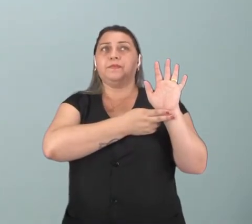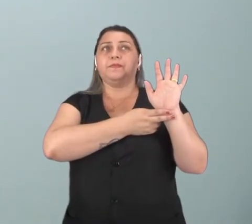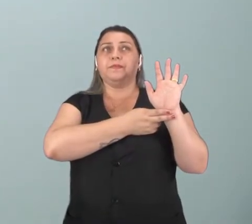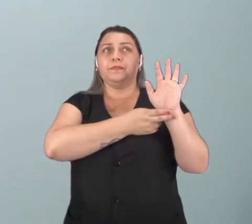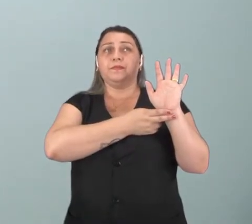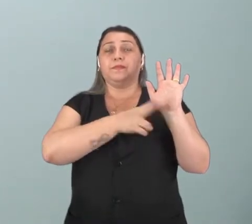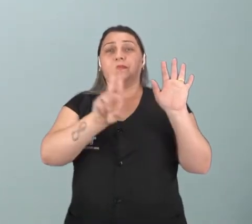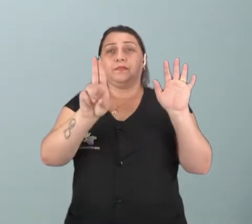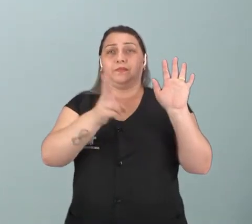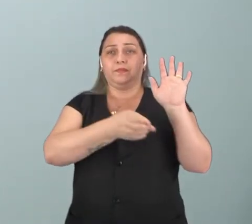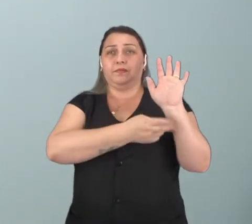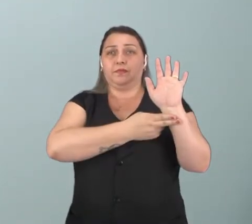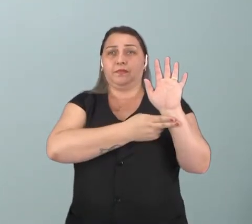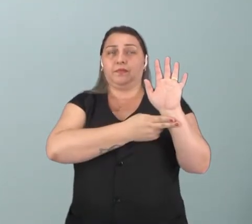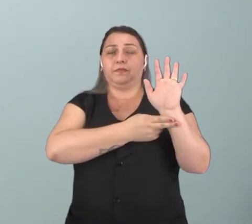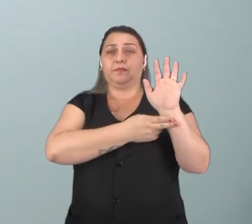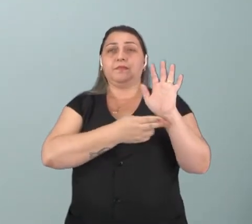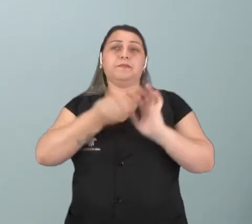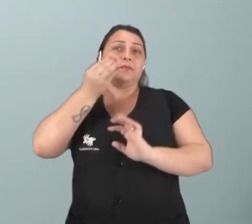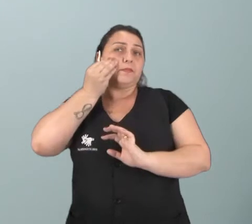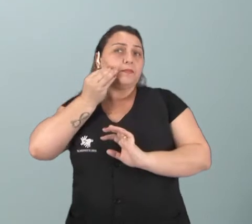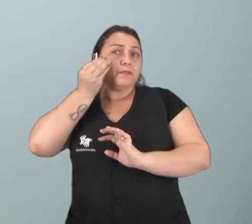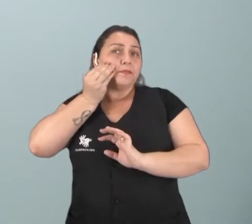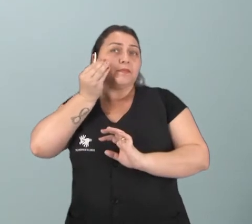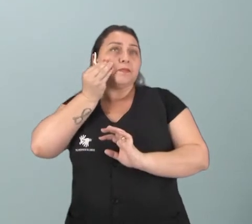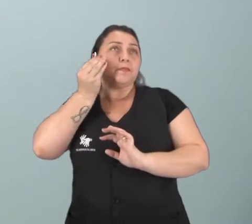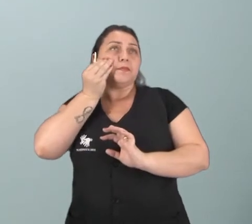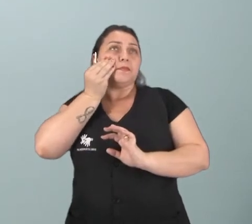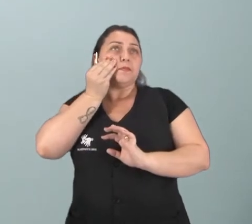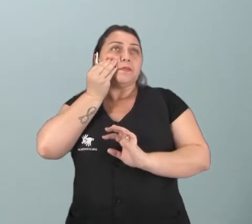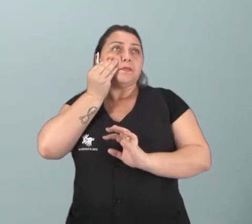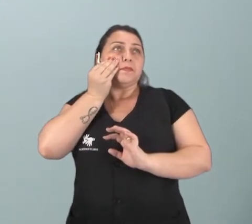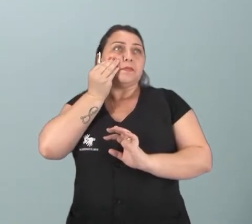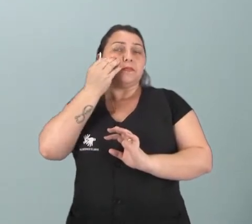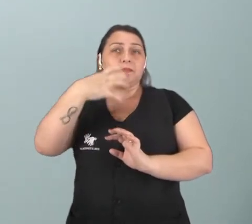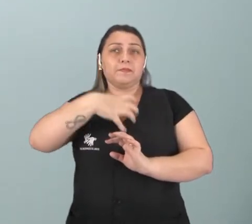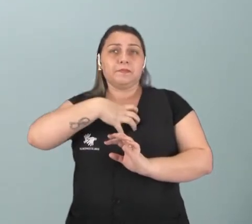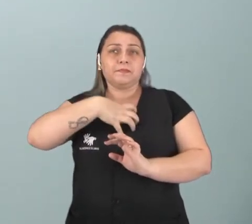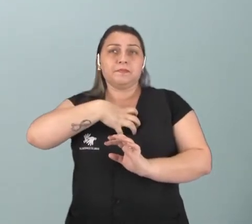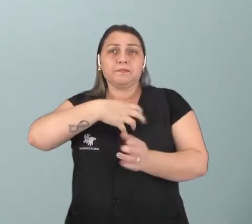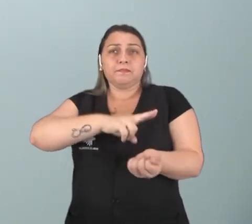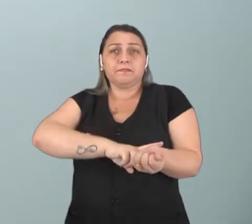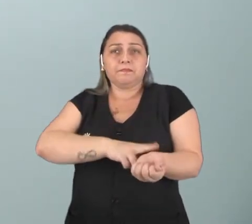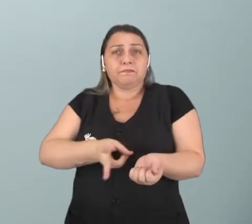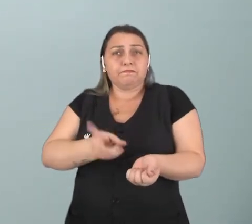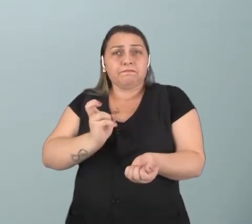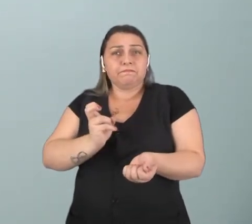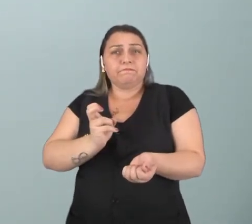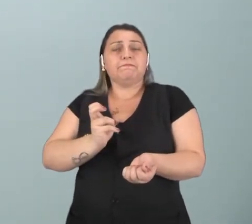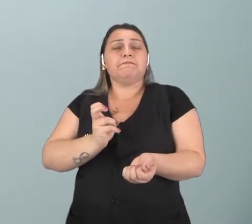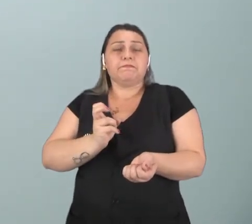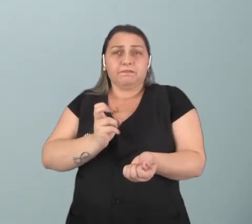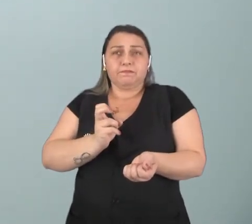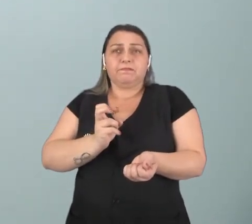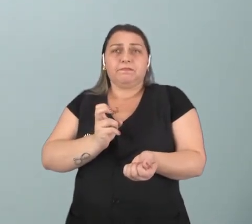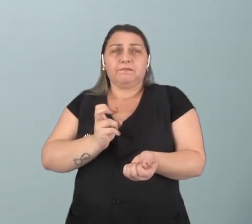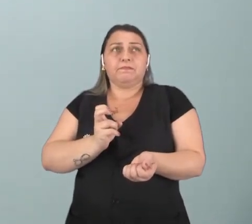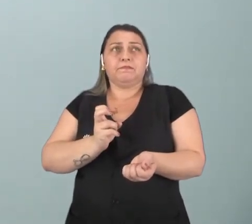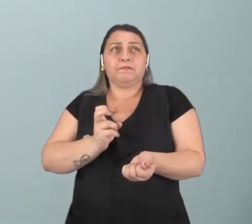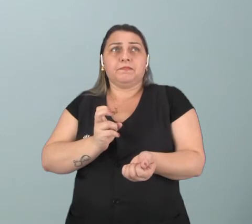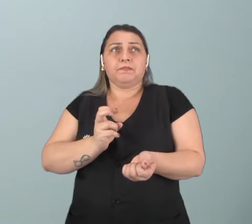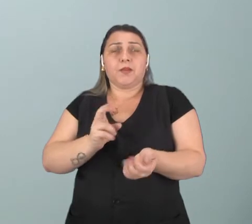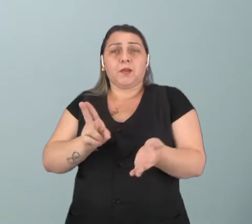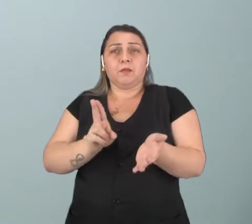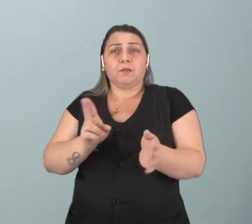colocar esses dois dedinhos aqui e vai tentar aferir, né? Vai prestar atenção, vai, com o seu